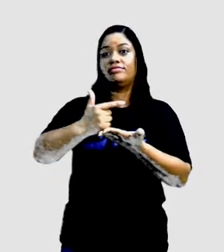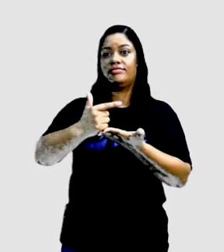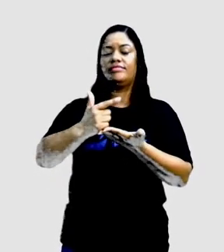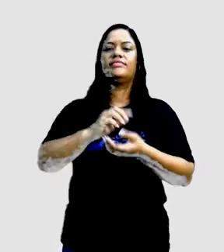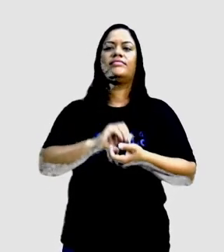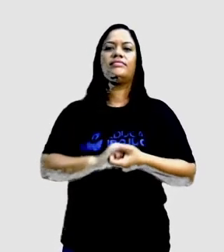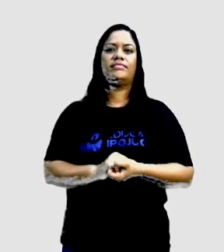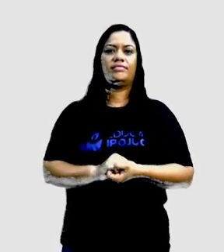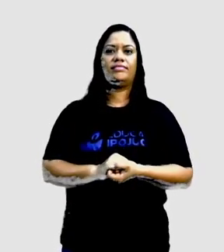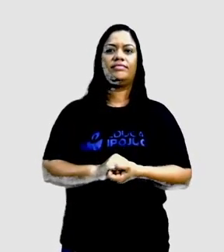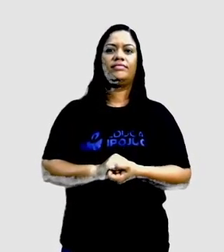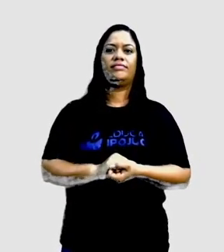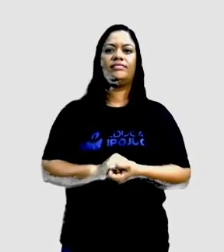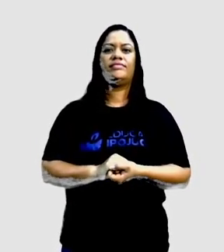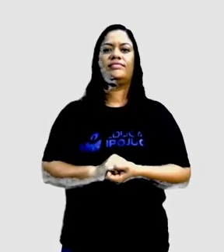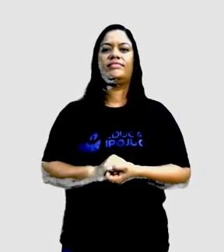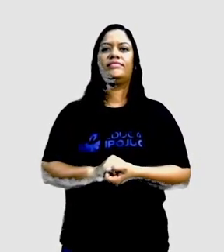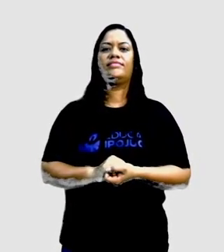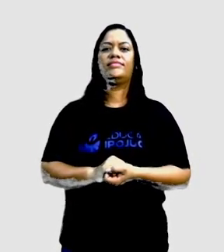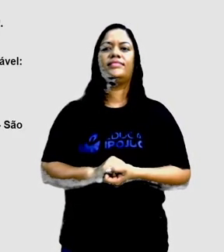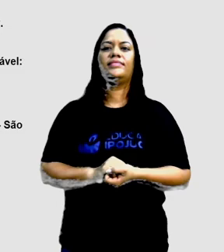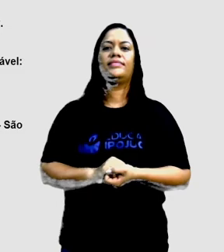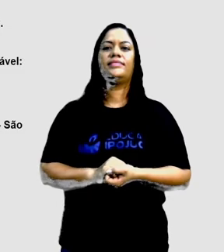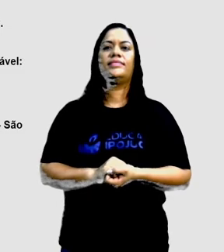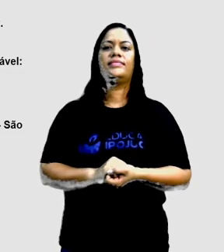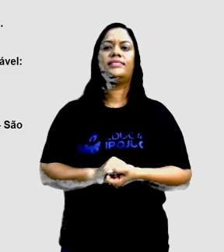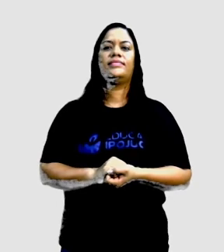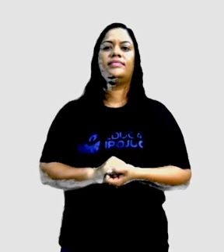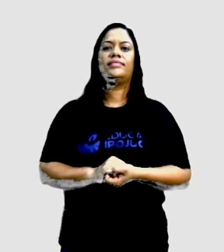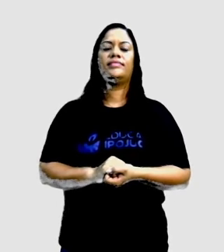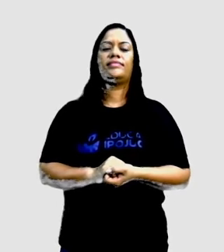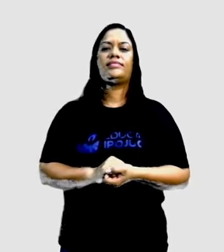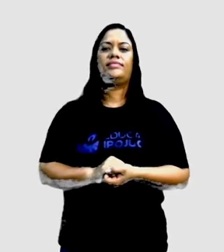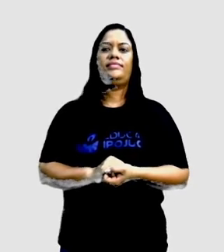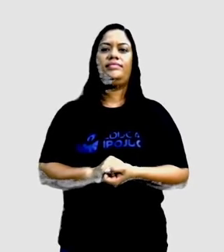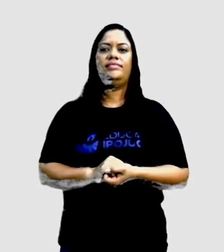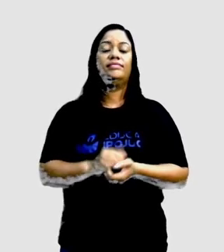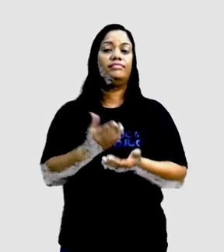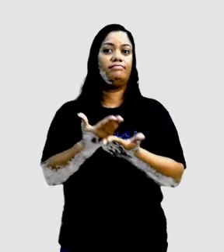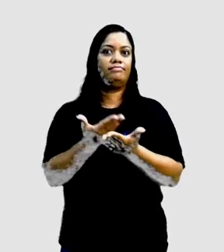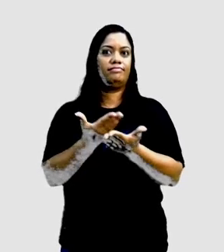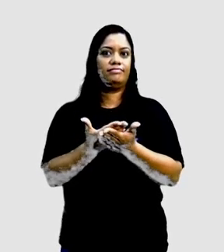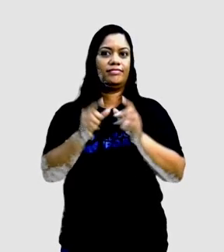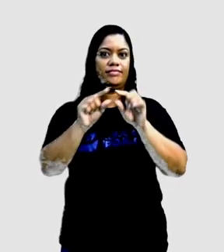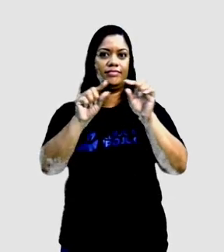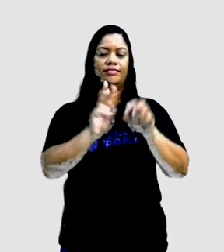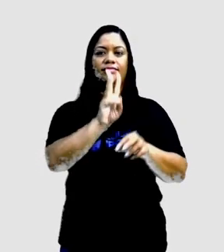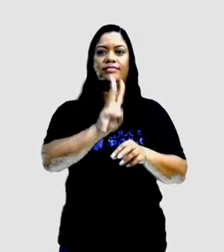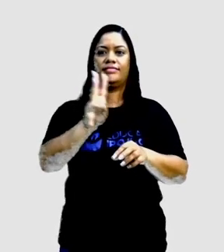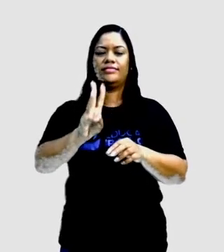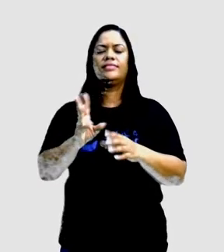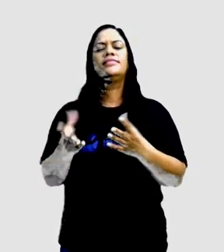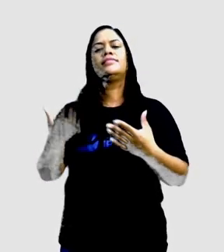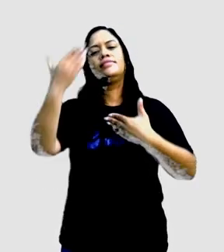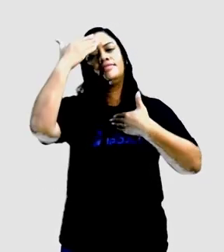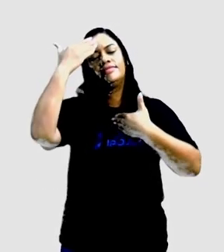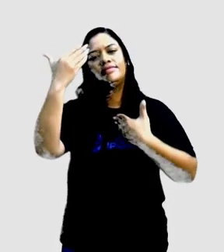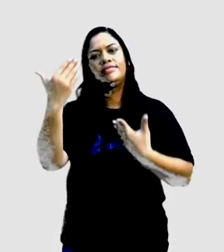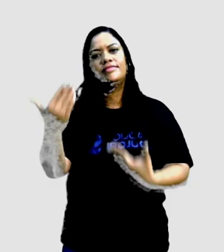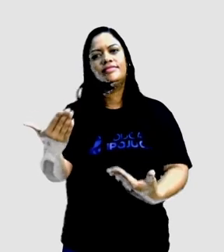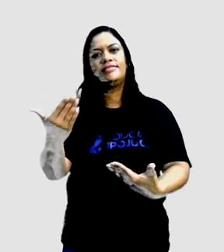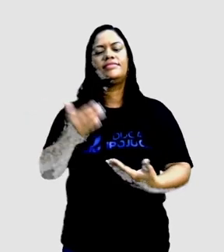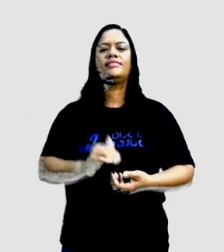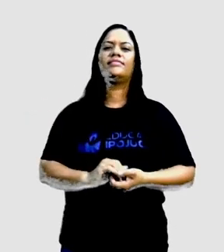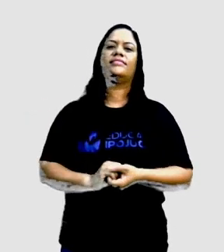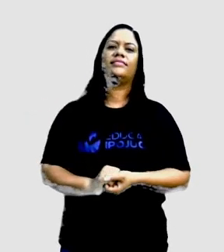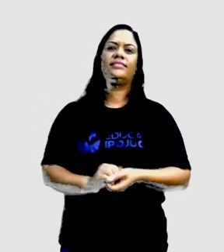a onomatopeia, né? E aí ficam aí as nossas referências. Nosso muito, muito, muitíssimo